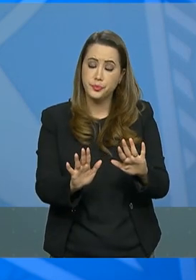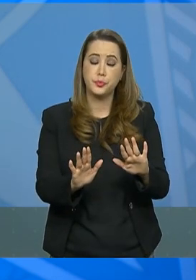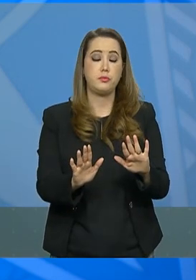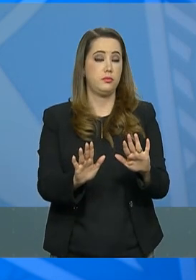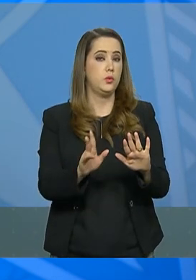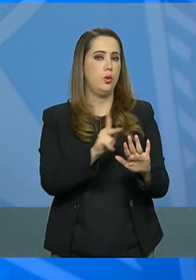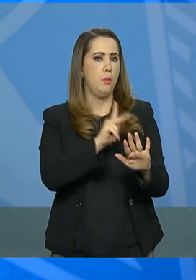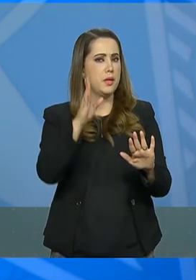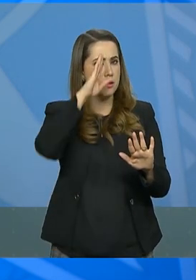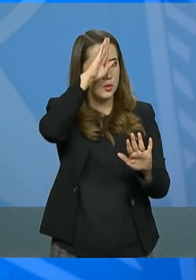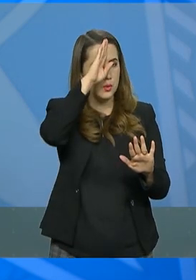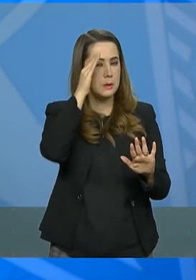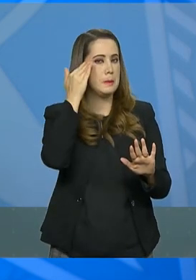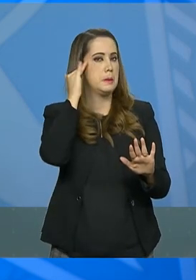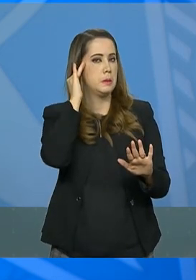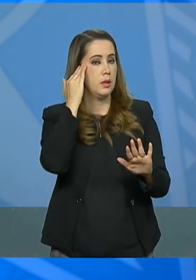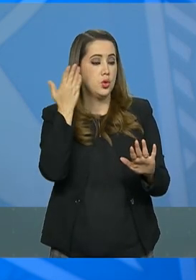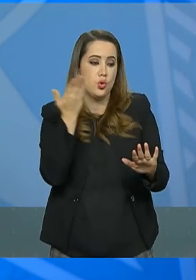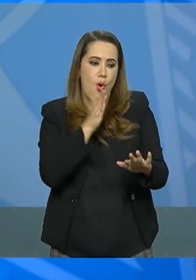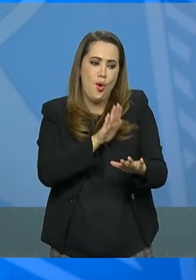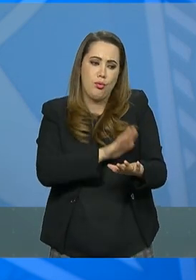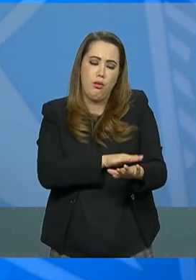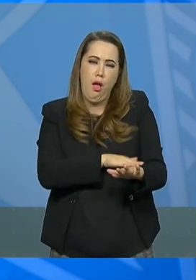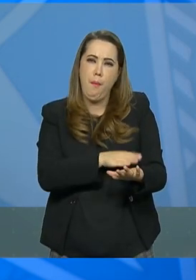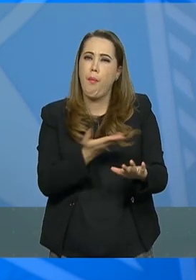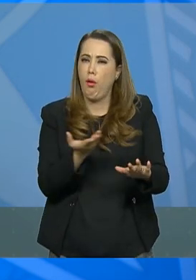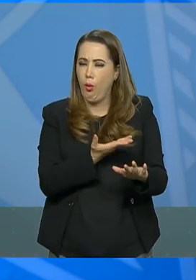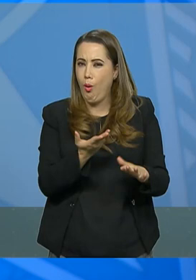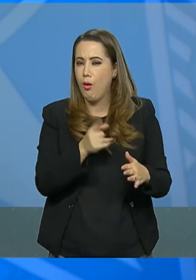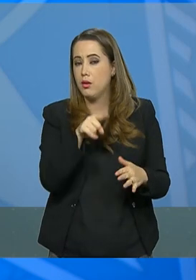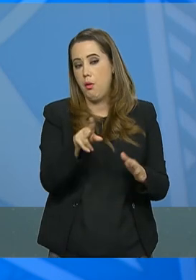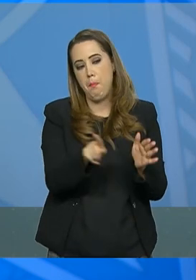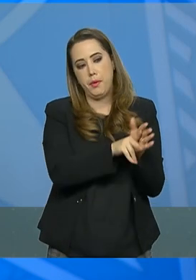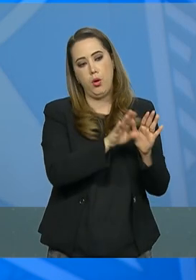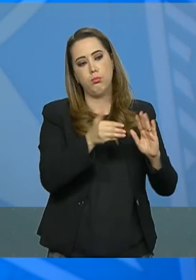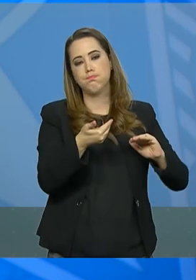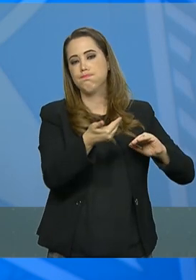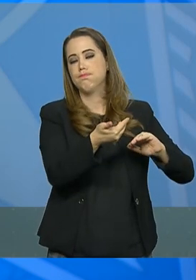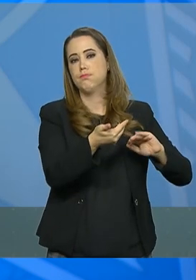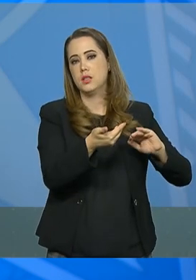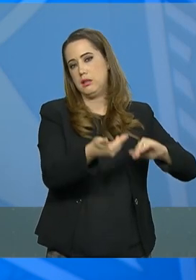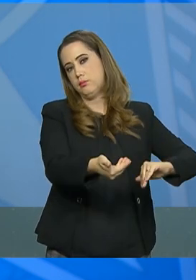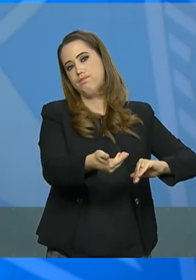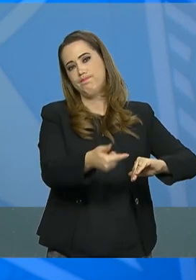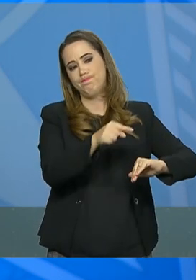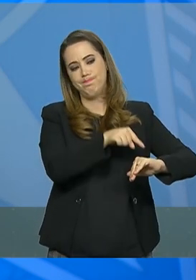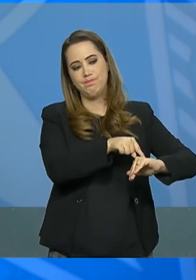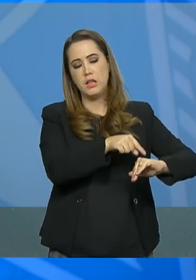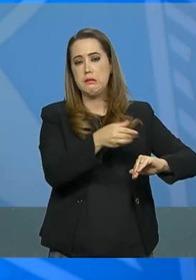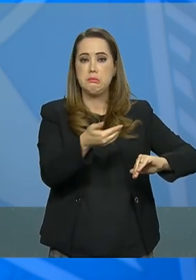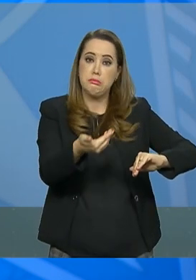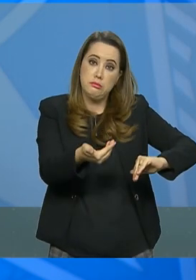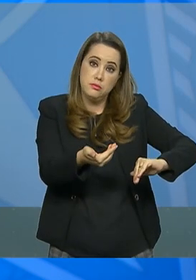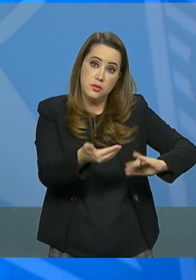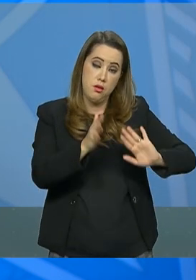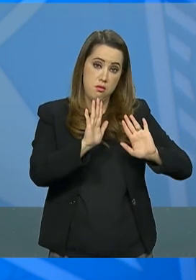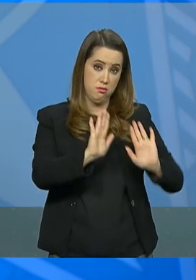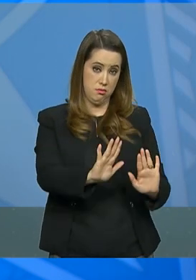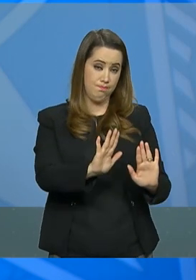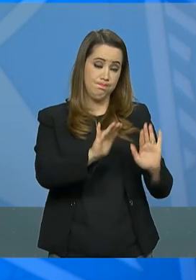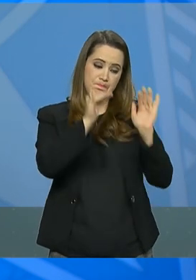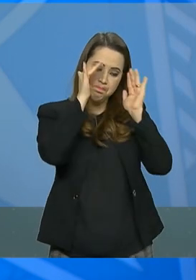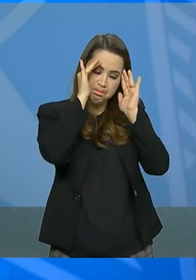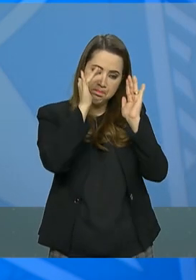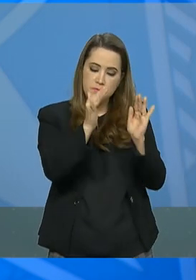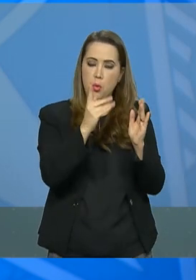o presidente entende que o timing, neste momento, é da casa dos legisladores, da Câmara e do Senado. E se adapta a esse